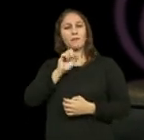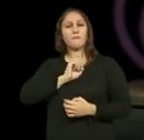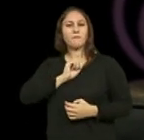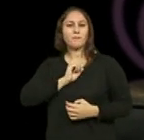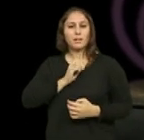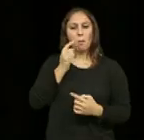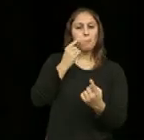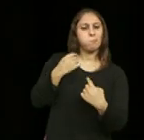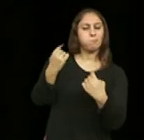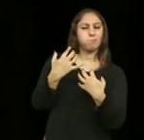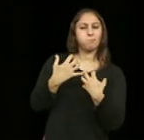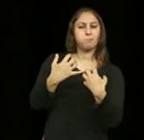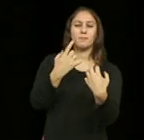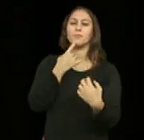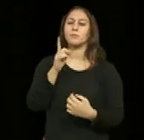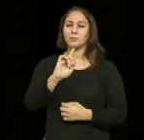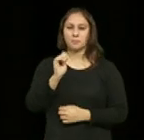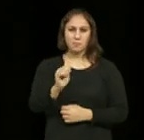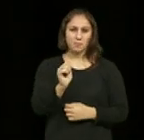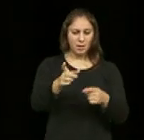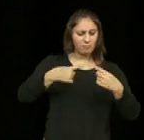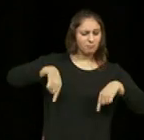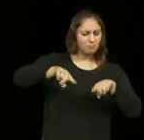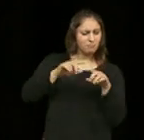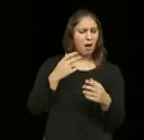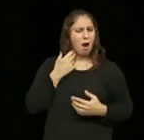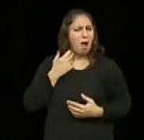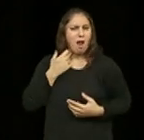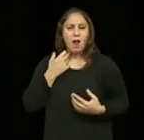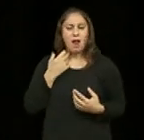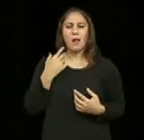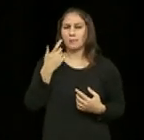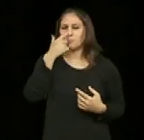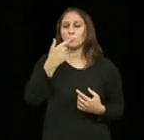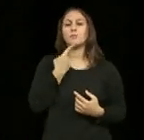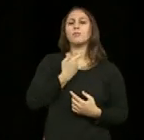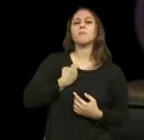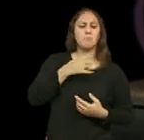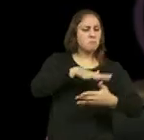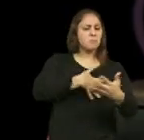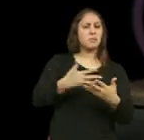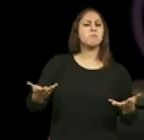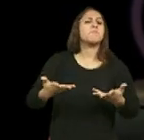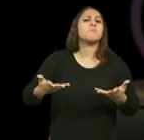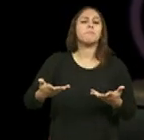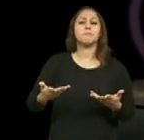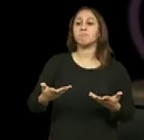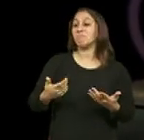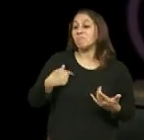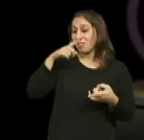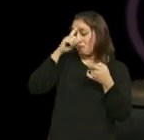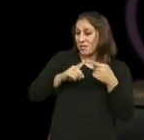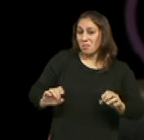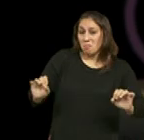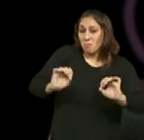pelo público, era uma pequena sessão e alguém perguntava, então e para que que serve a poesia? Eu disse, não serve para nada,